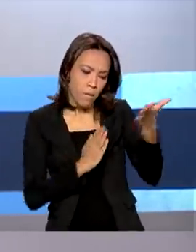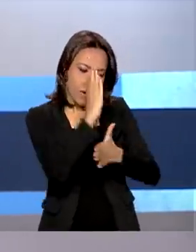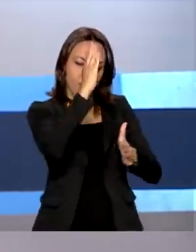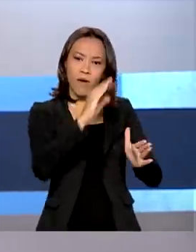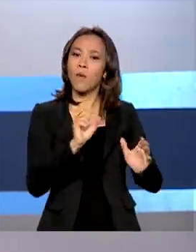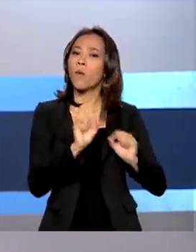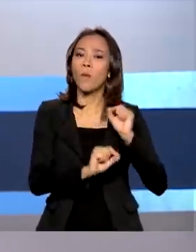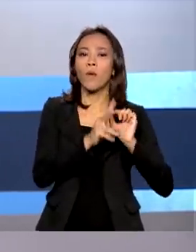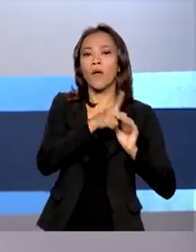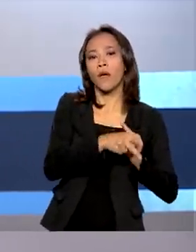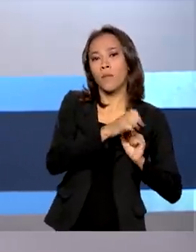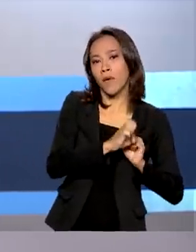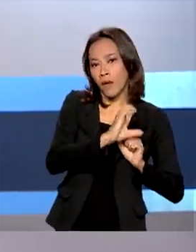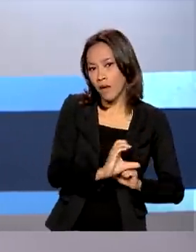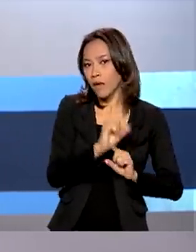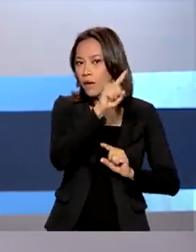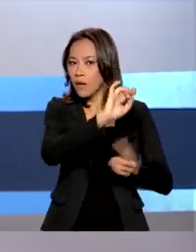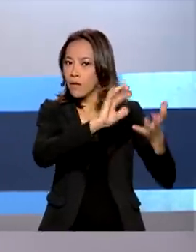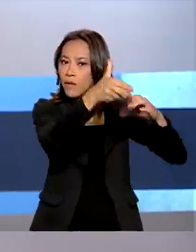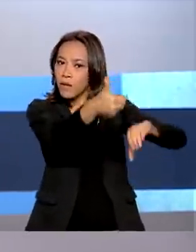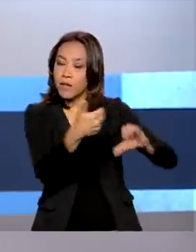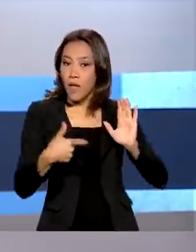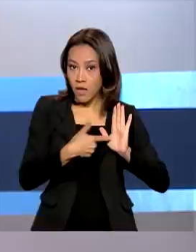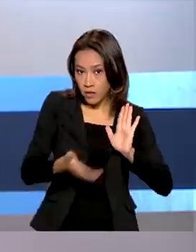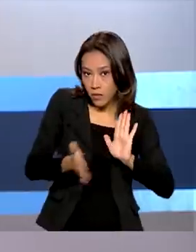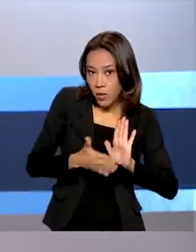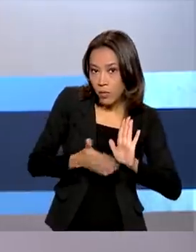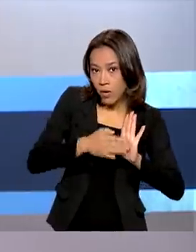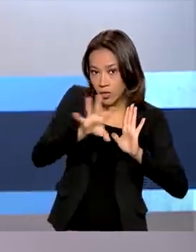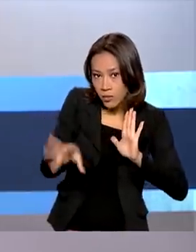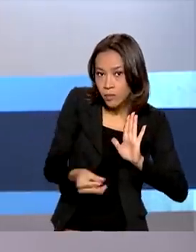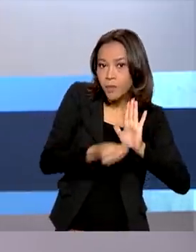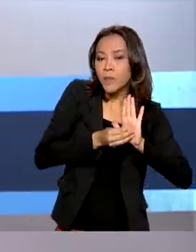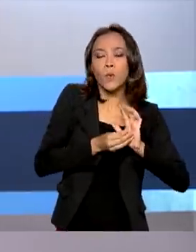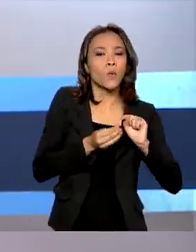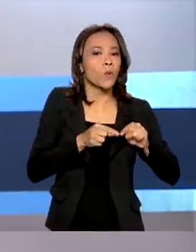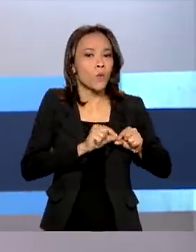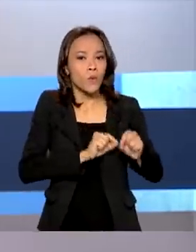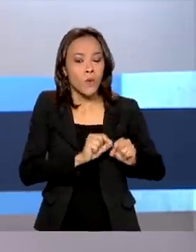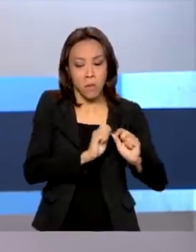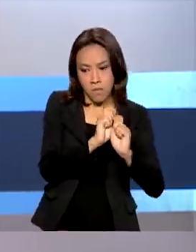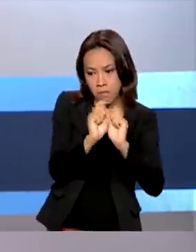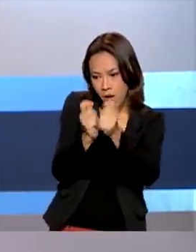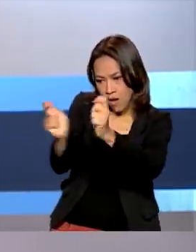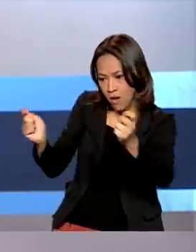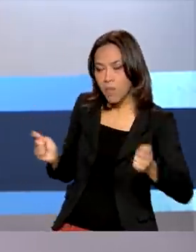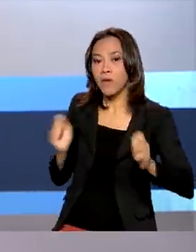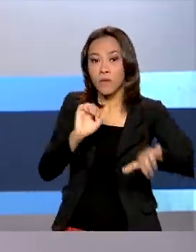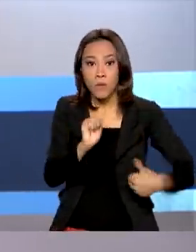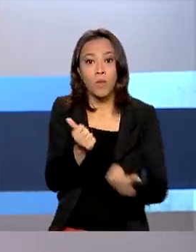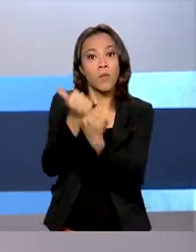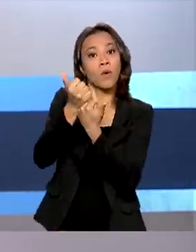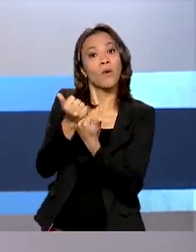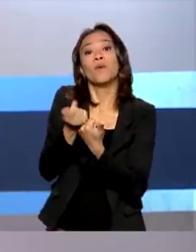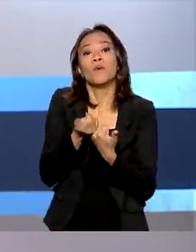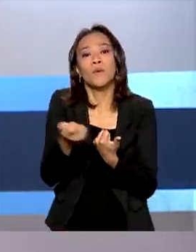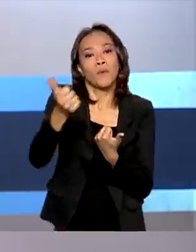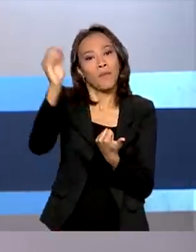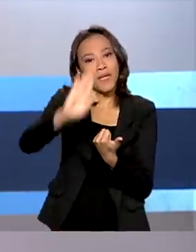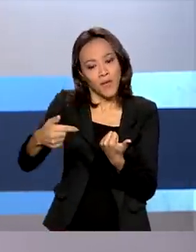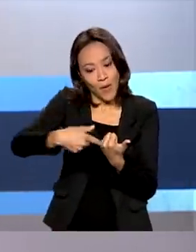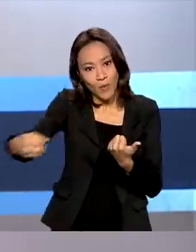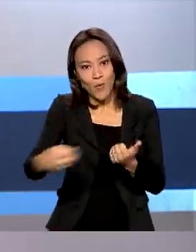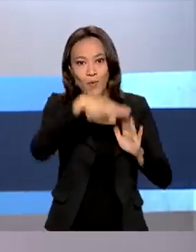dos Precatórios no Congresso Nacional. A proposta de emenda constitucional viabiliza o pagamento do Auxílio Brasil, novo programa de